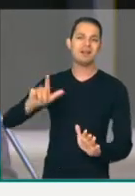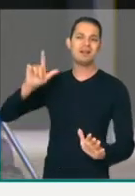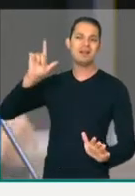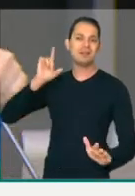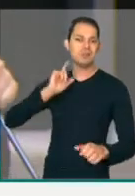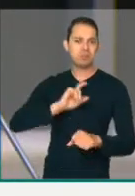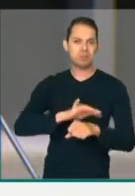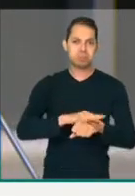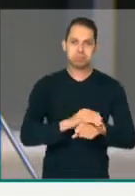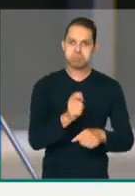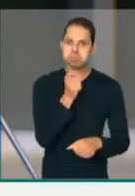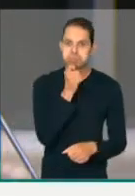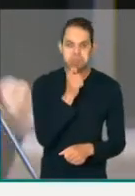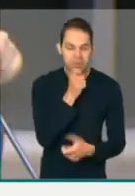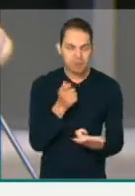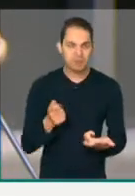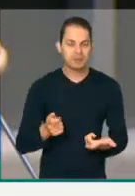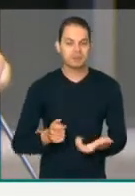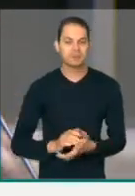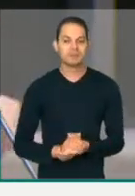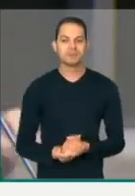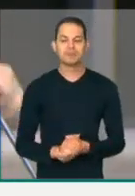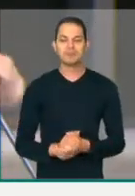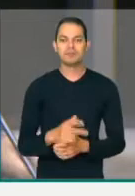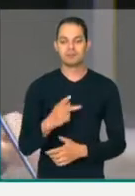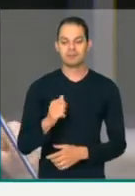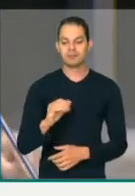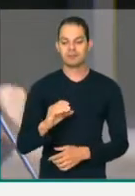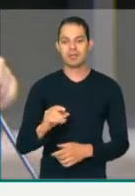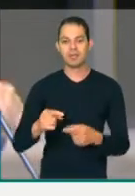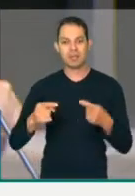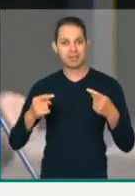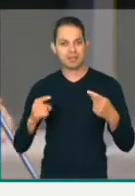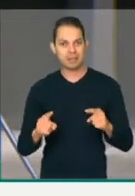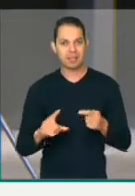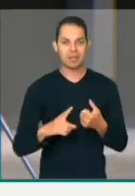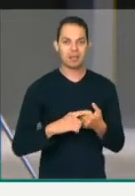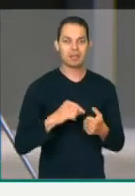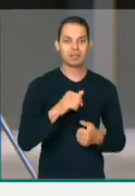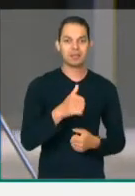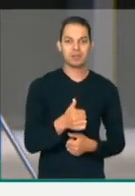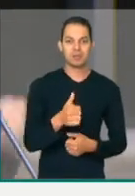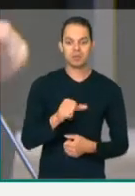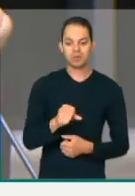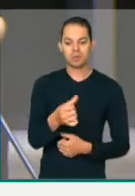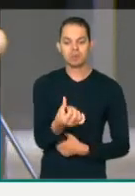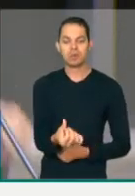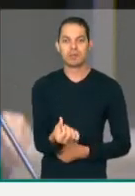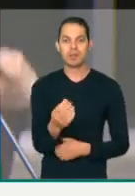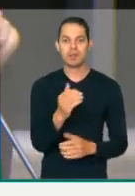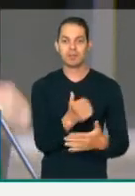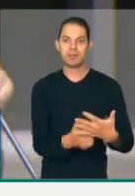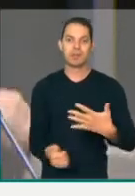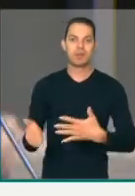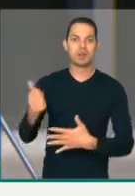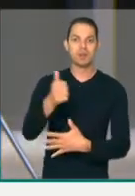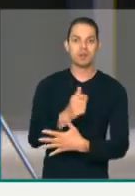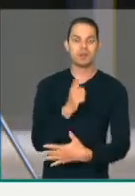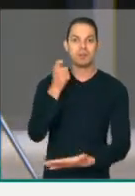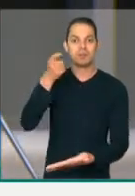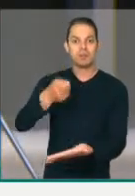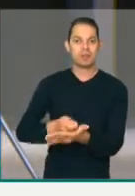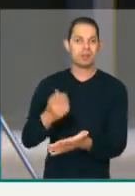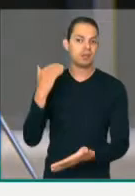uma PEC, que é um verdadeiro ataque, porque coloca no artigo 186 a prioridade do pagamento dos